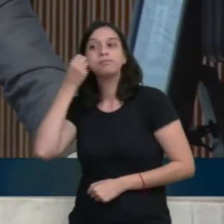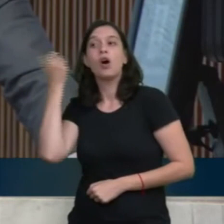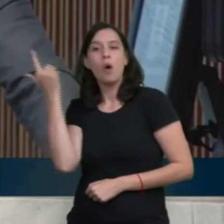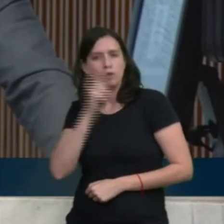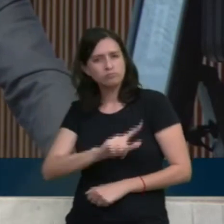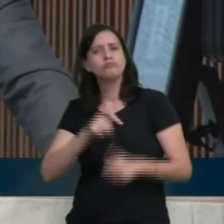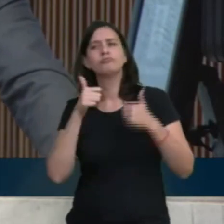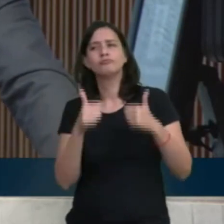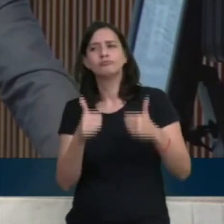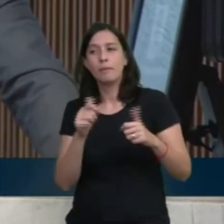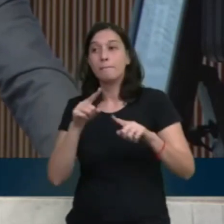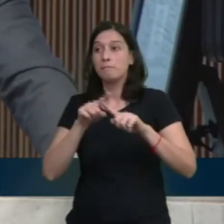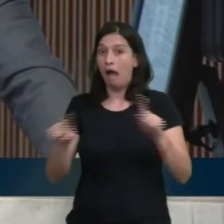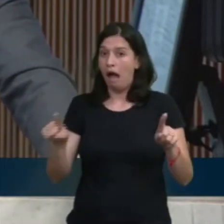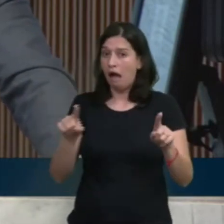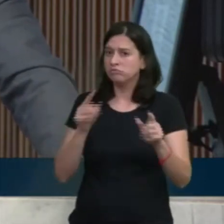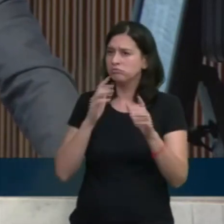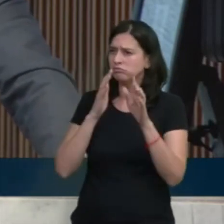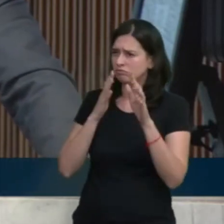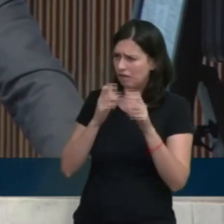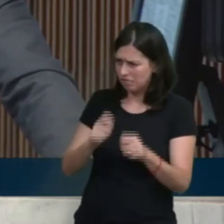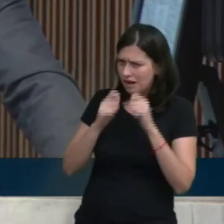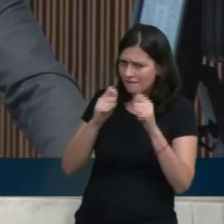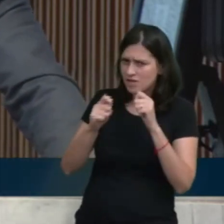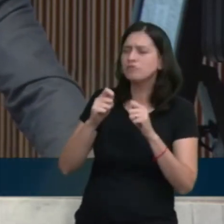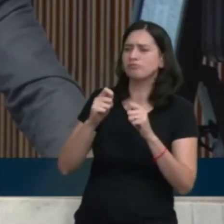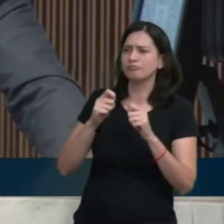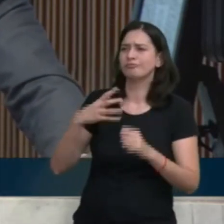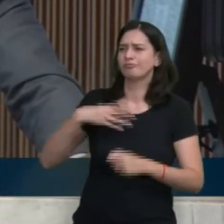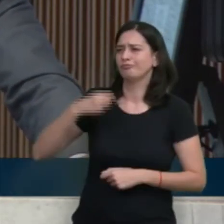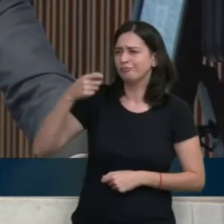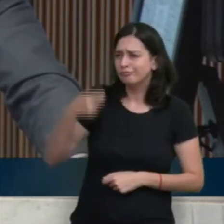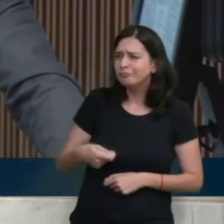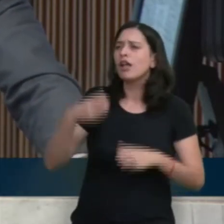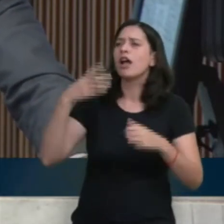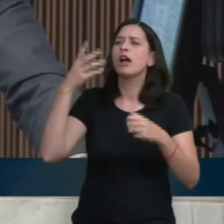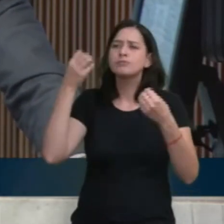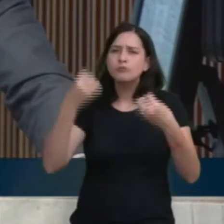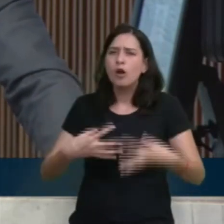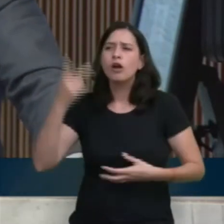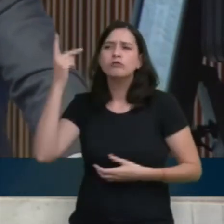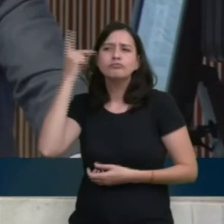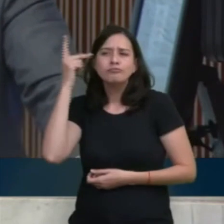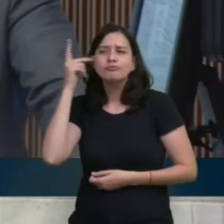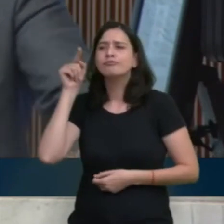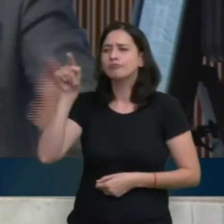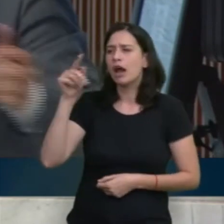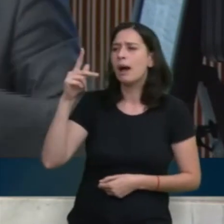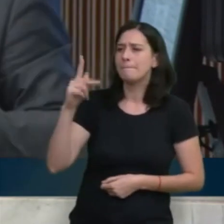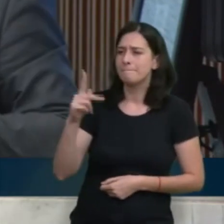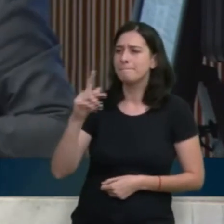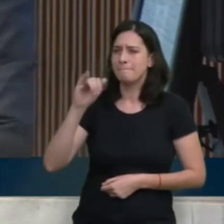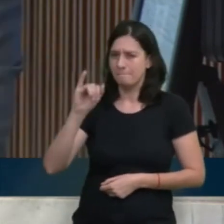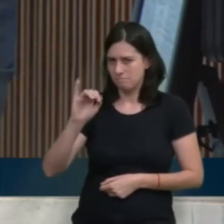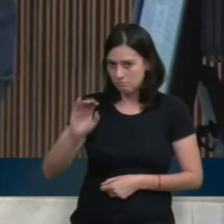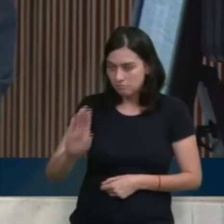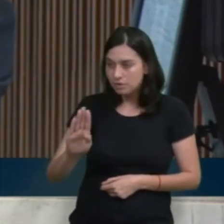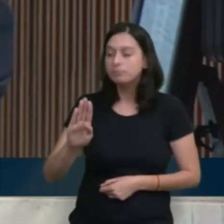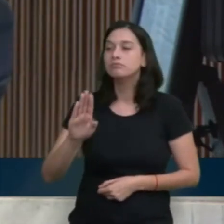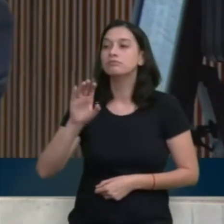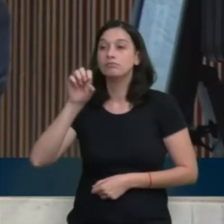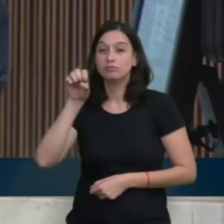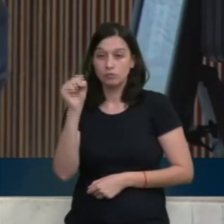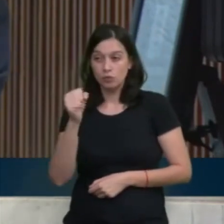deu entrevista para a Folha de São Paulo dizendo que o PIB do Paraná cresceu 8,6%. Se o PIB cresce 8